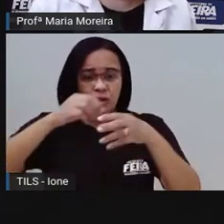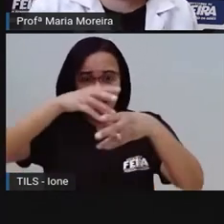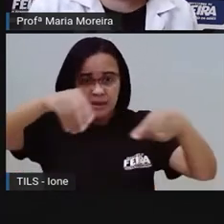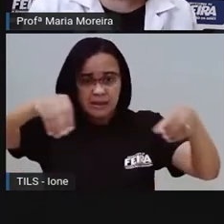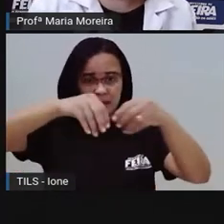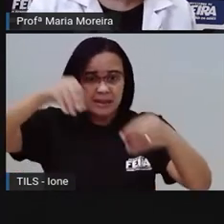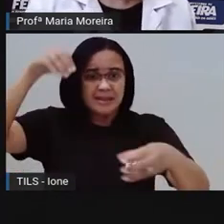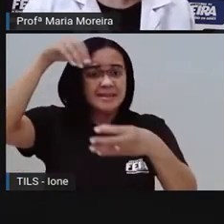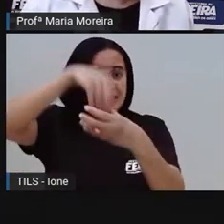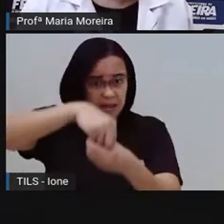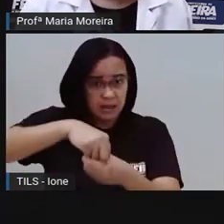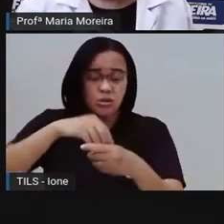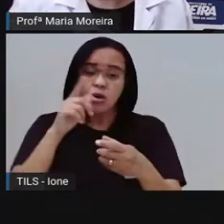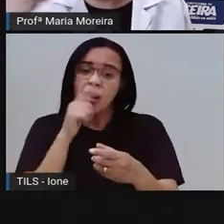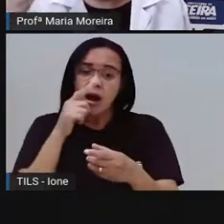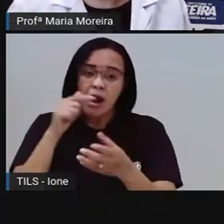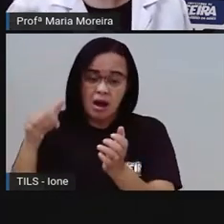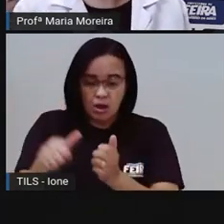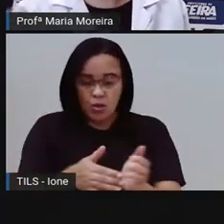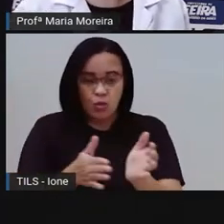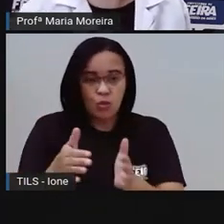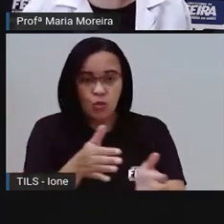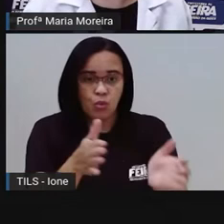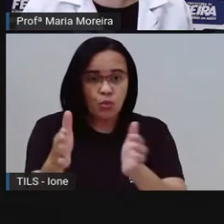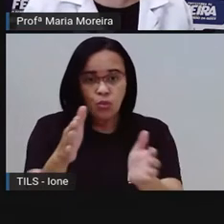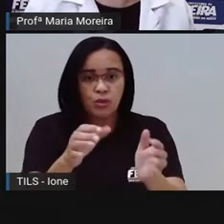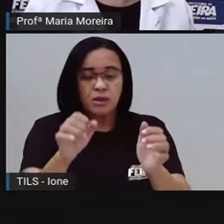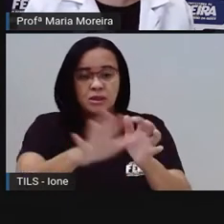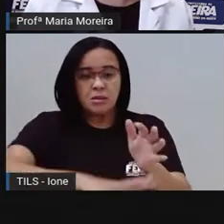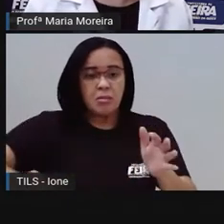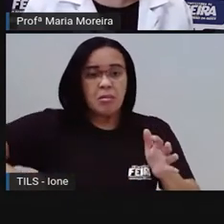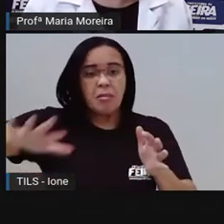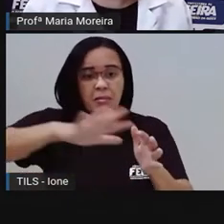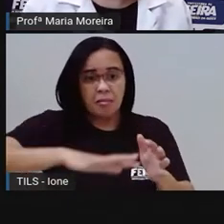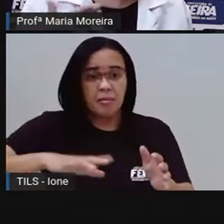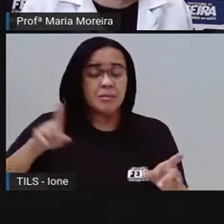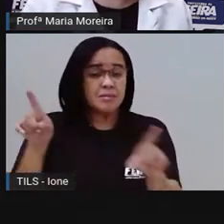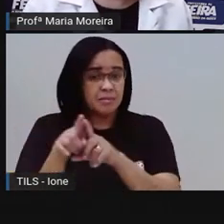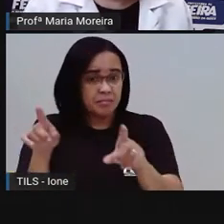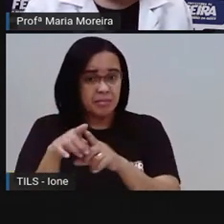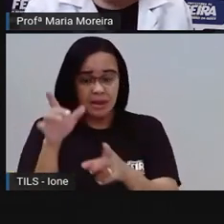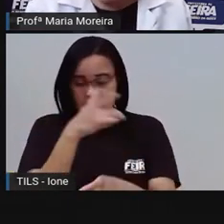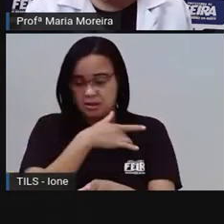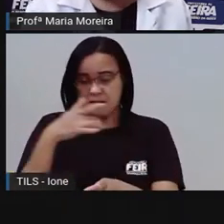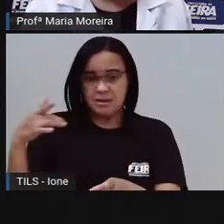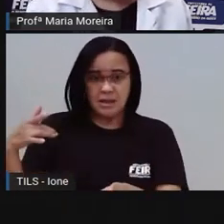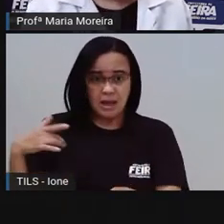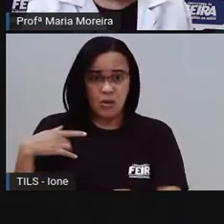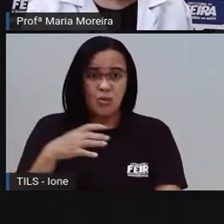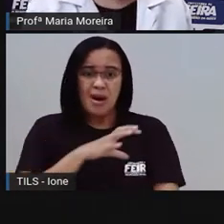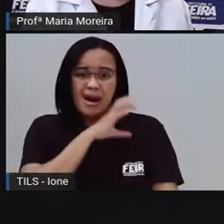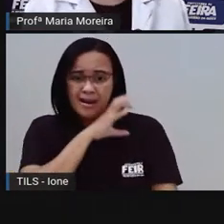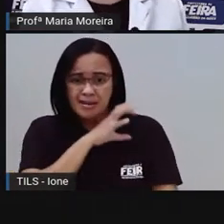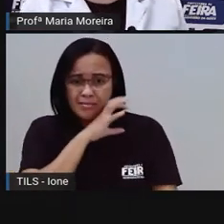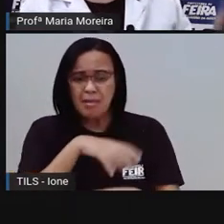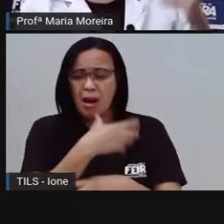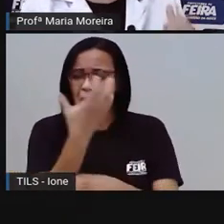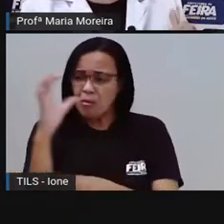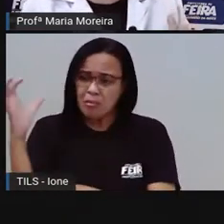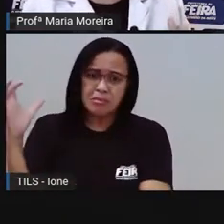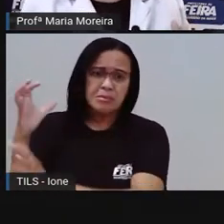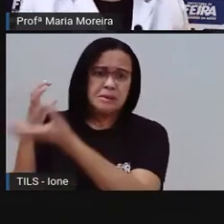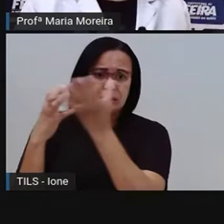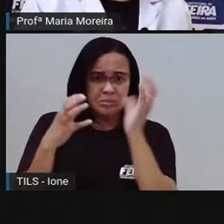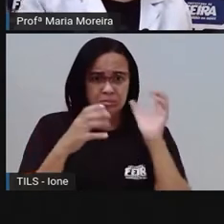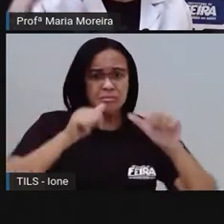pros rios e lagos. E acaba alterando também o quê? A saúde das plantas e de outros animais. Né, a gente às acha, não, é